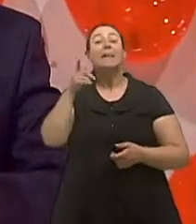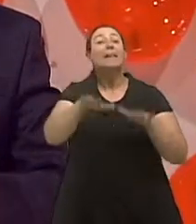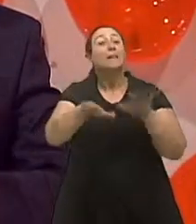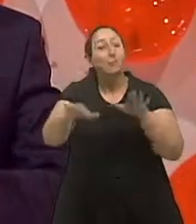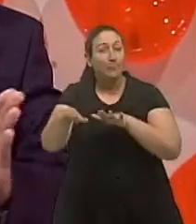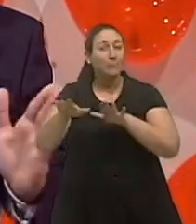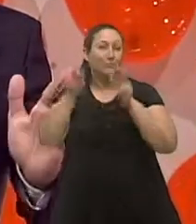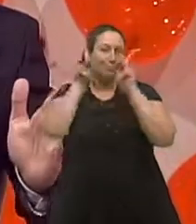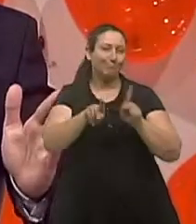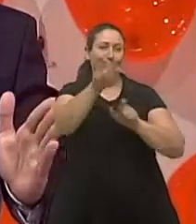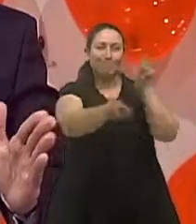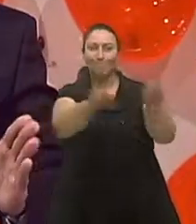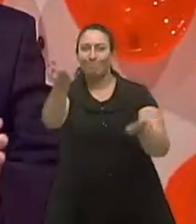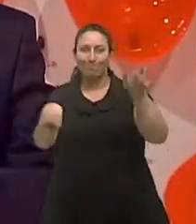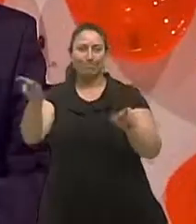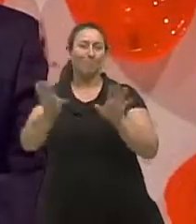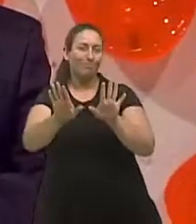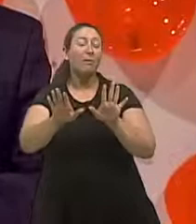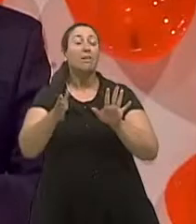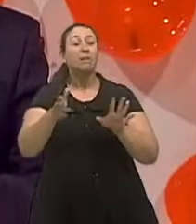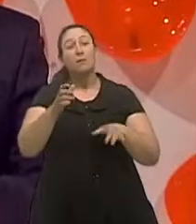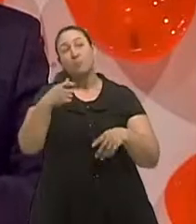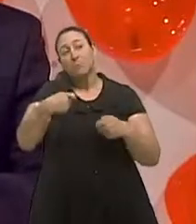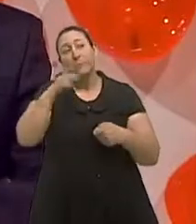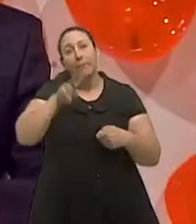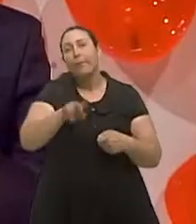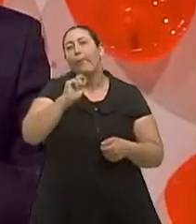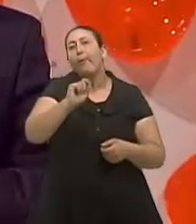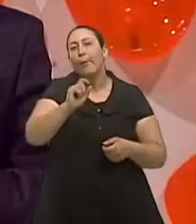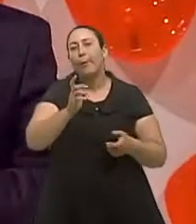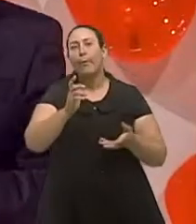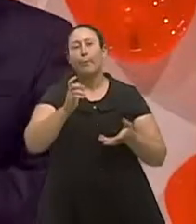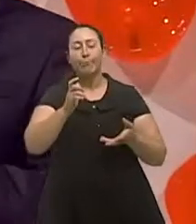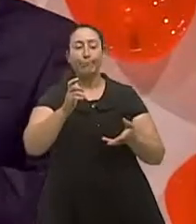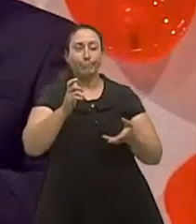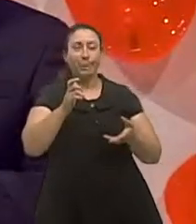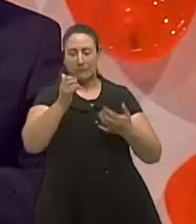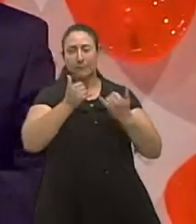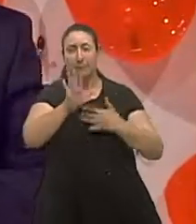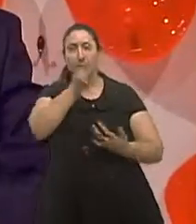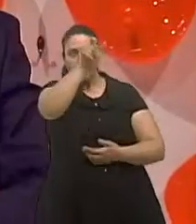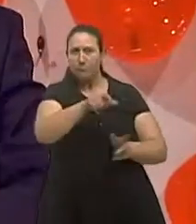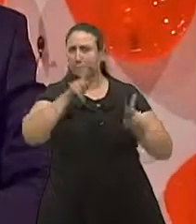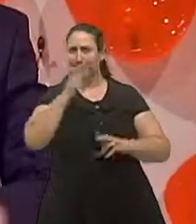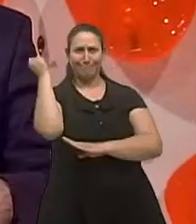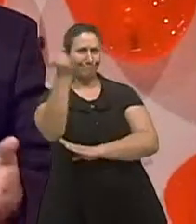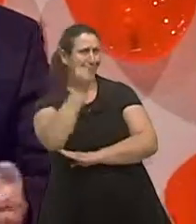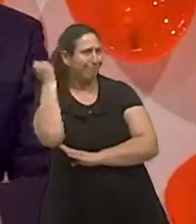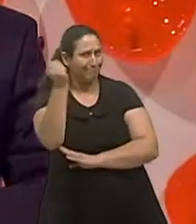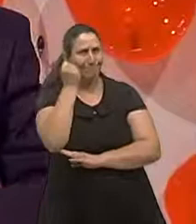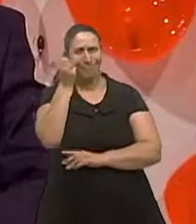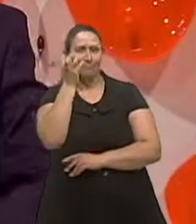digamos assim numa escala de gravidade a gente sabe que pacientes muito graves como o caso